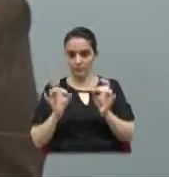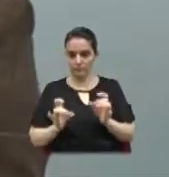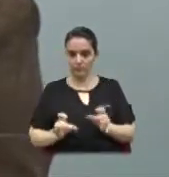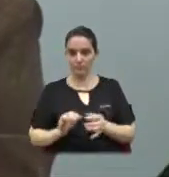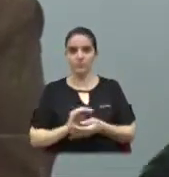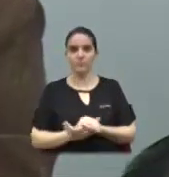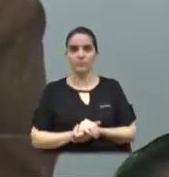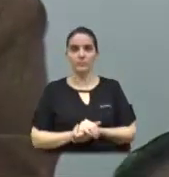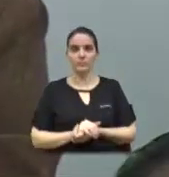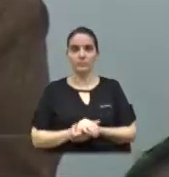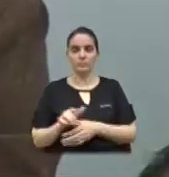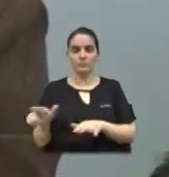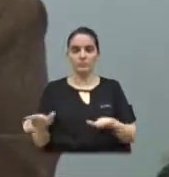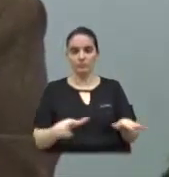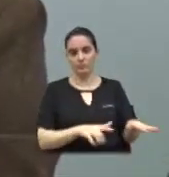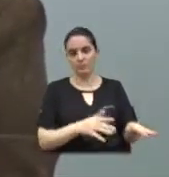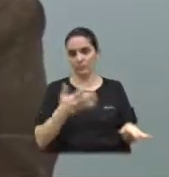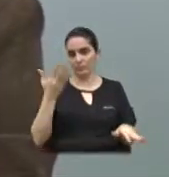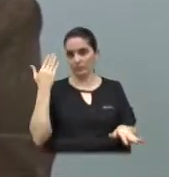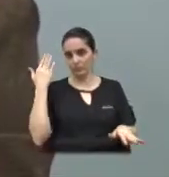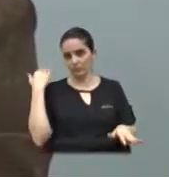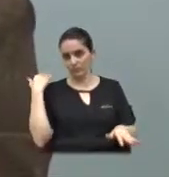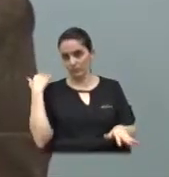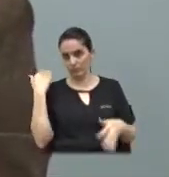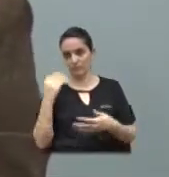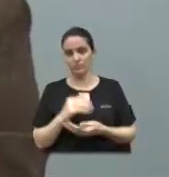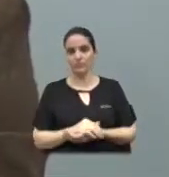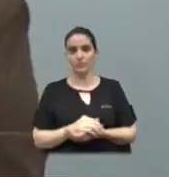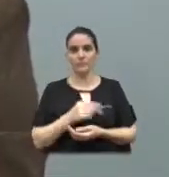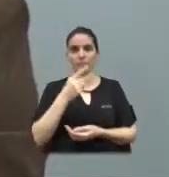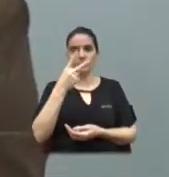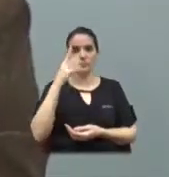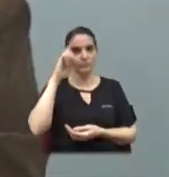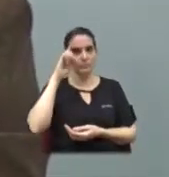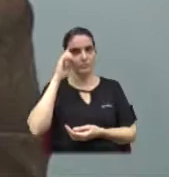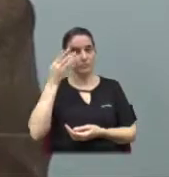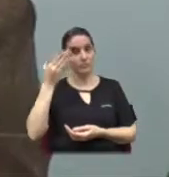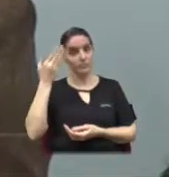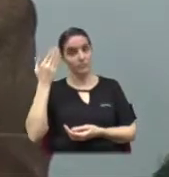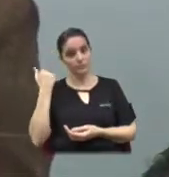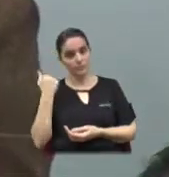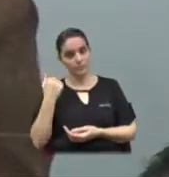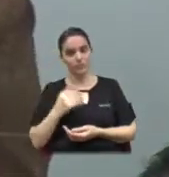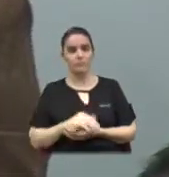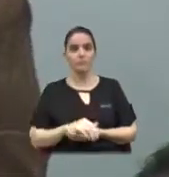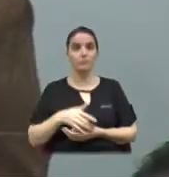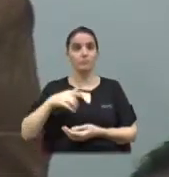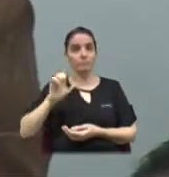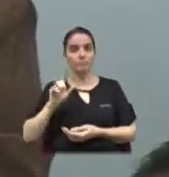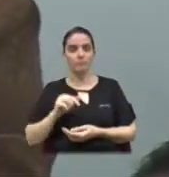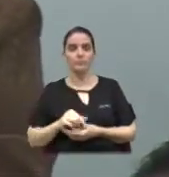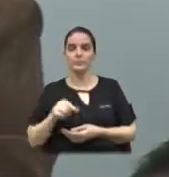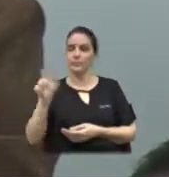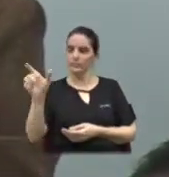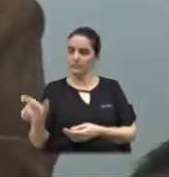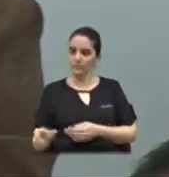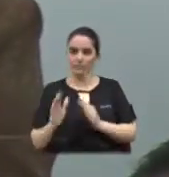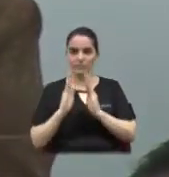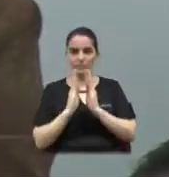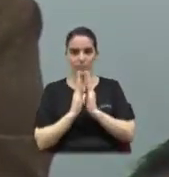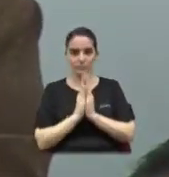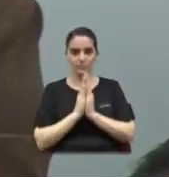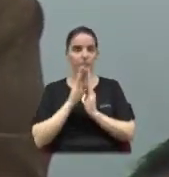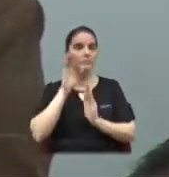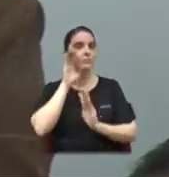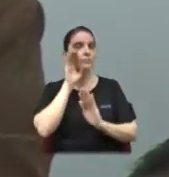e até a semana passada, dois dias antes dela falecer, ela orava por mim e pela minha família.